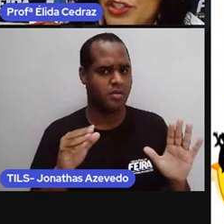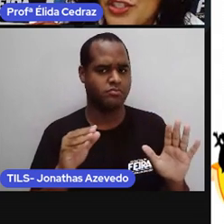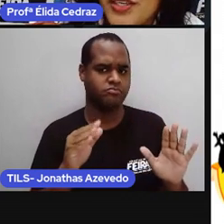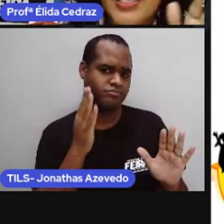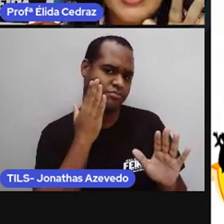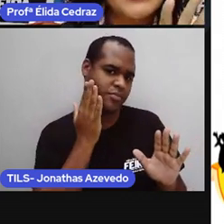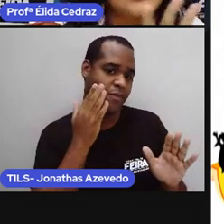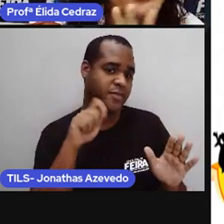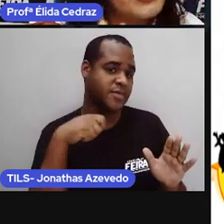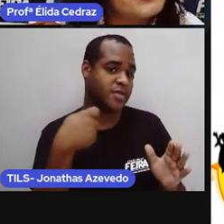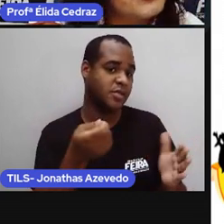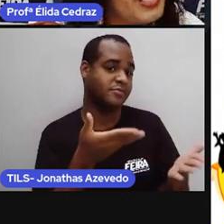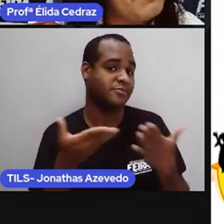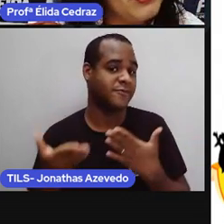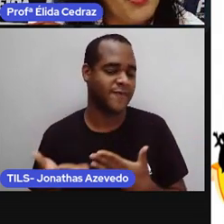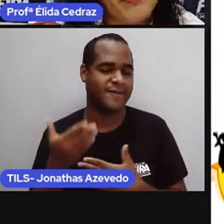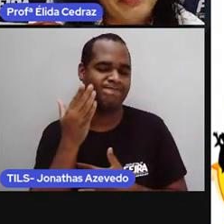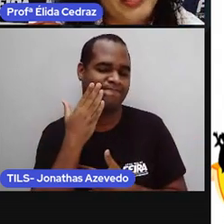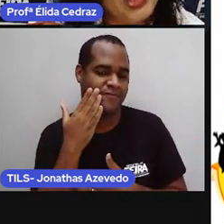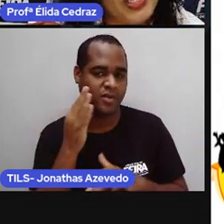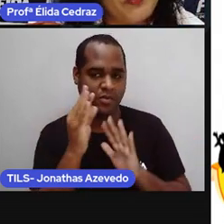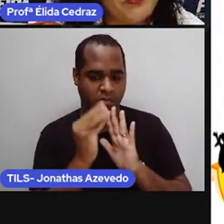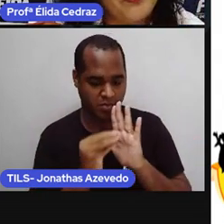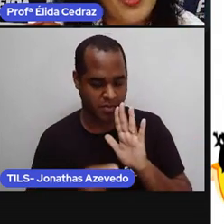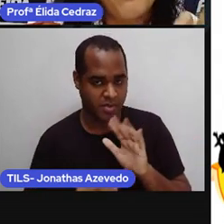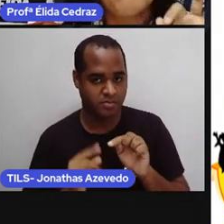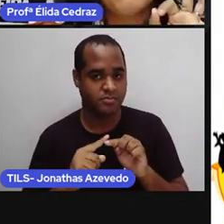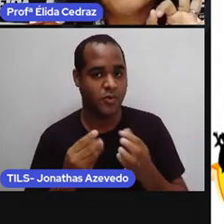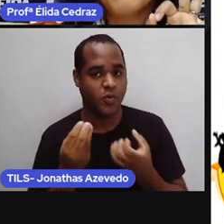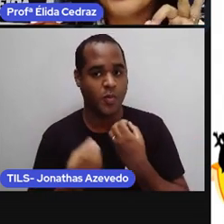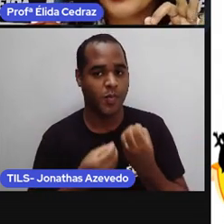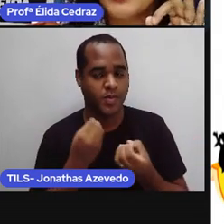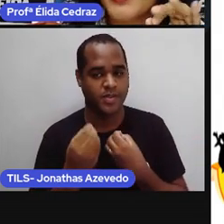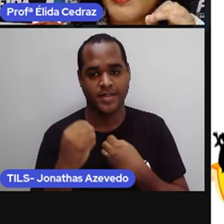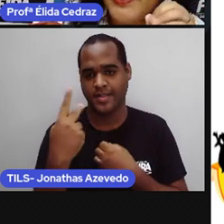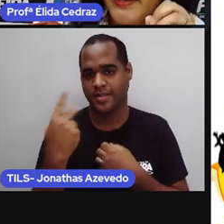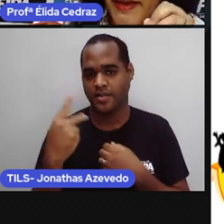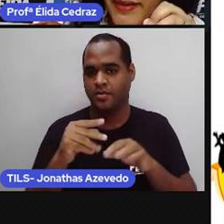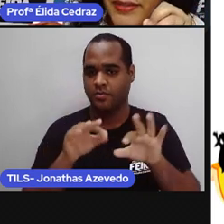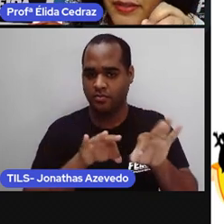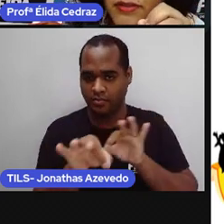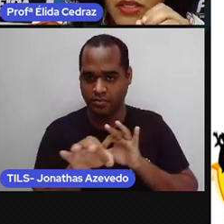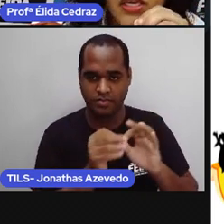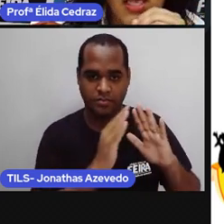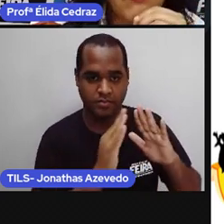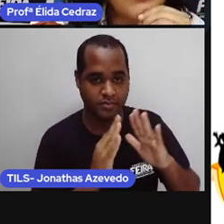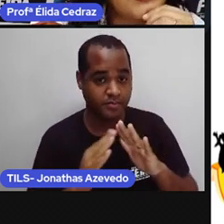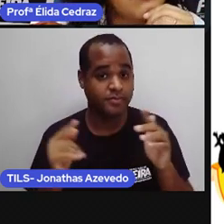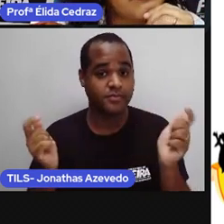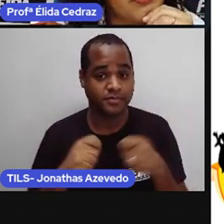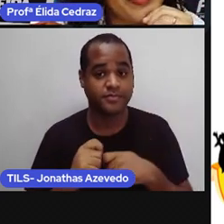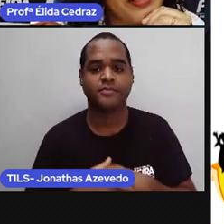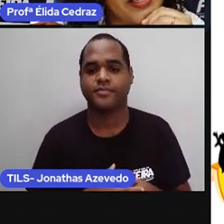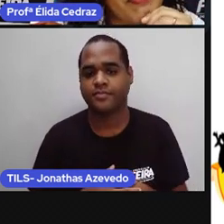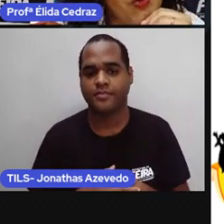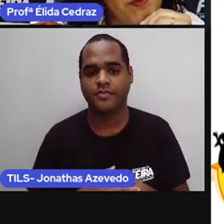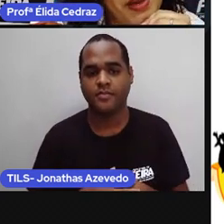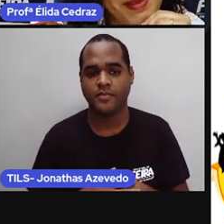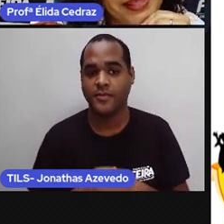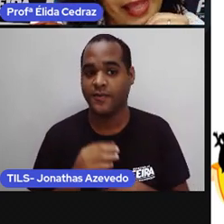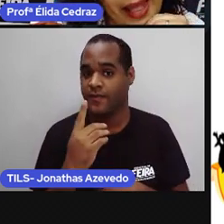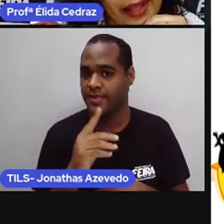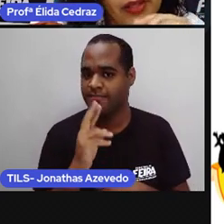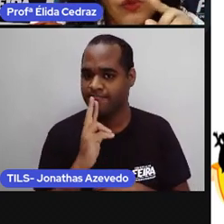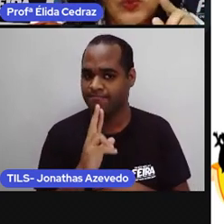convite e já sabem como preencher um vamos praticar em casa vocês vão ter uma tarefa